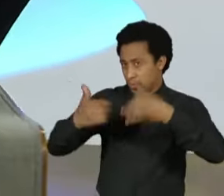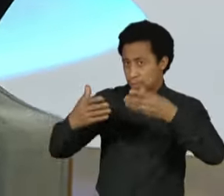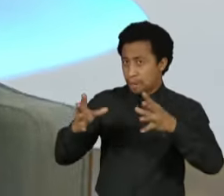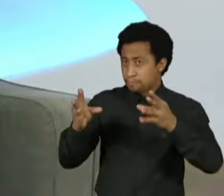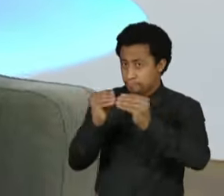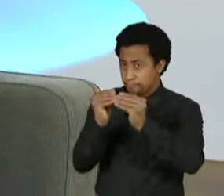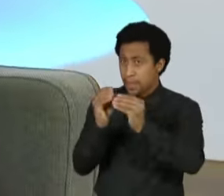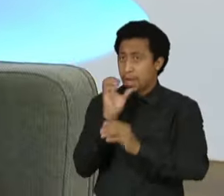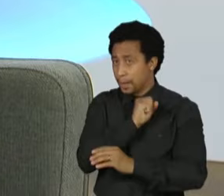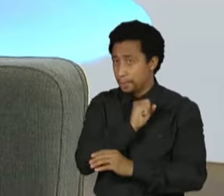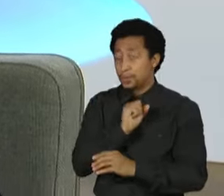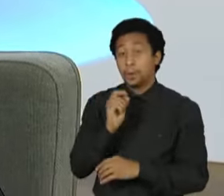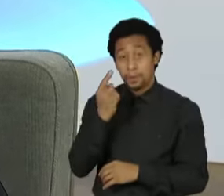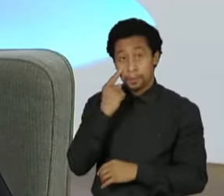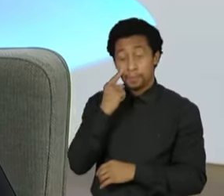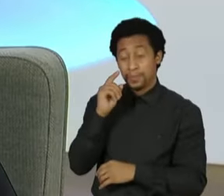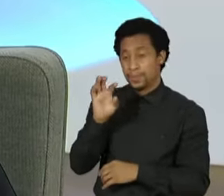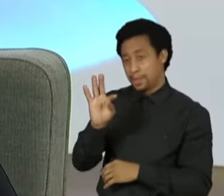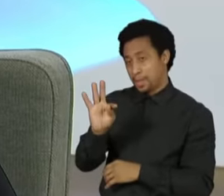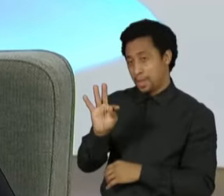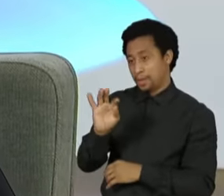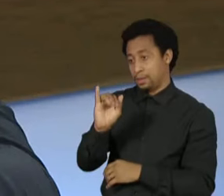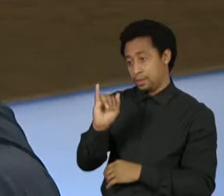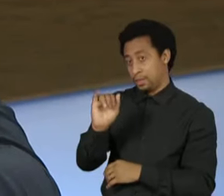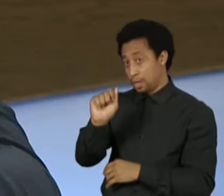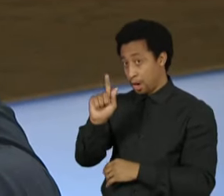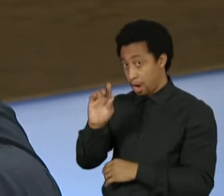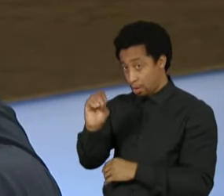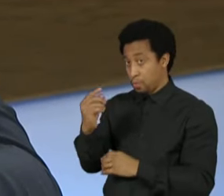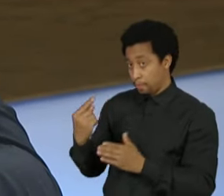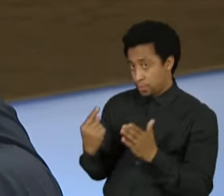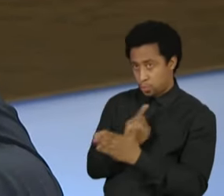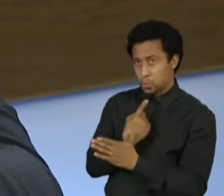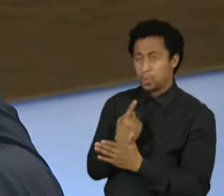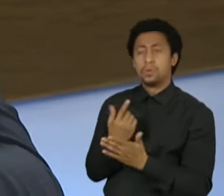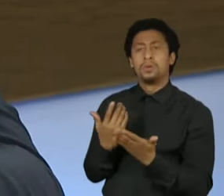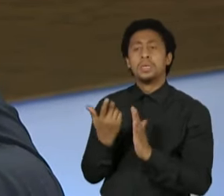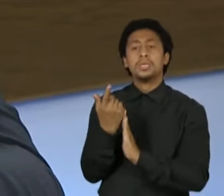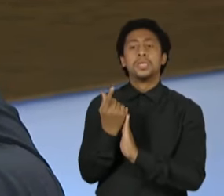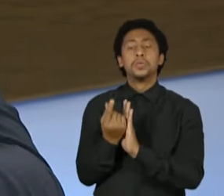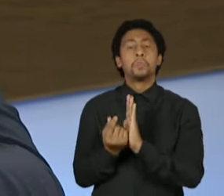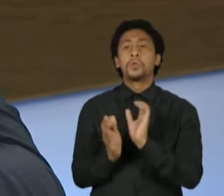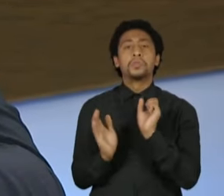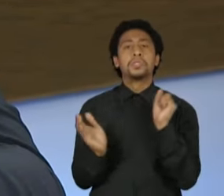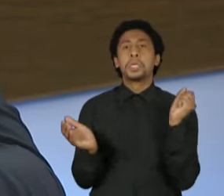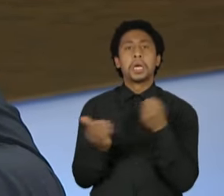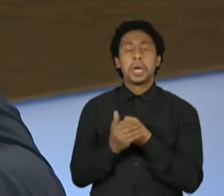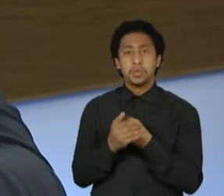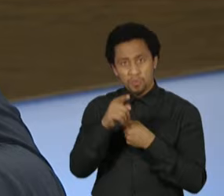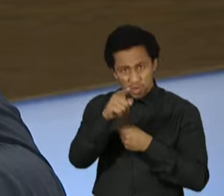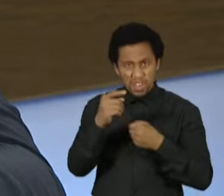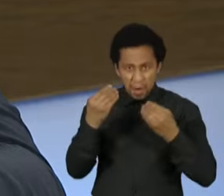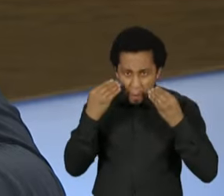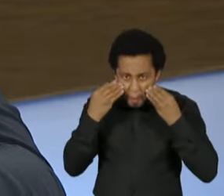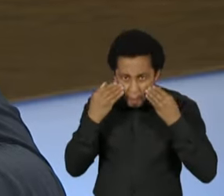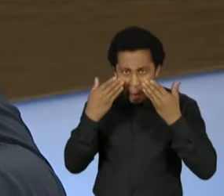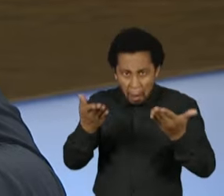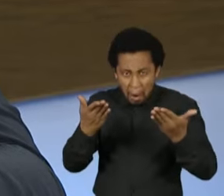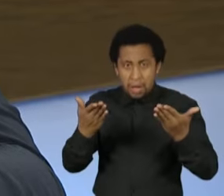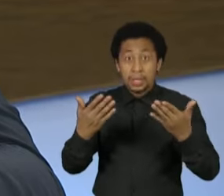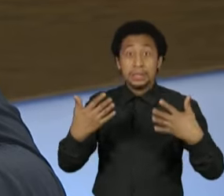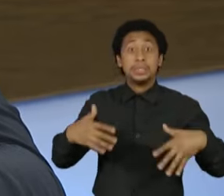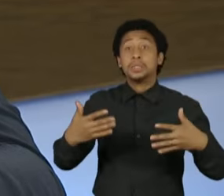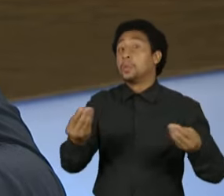O Tiago me perguntou, falou, ah, você falou do orçamento secreto, por que vai ser o maior escândalo? E eu disse isso no último dia da